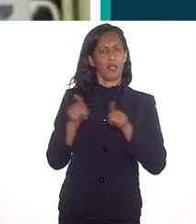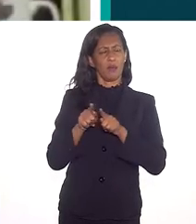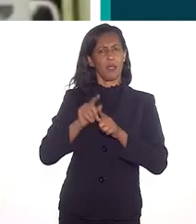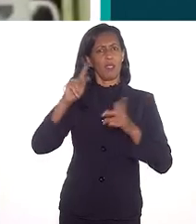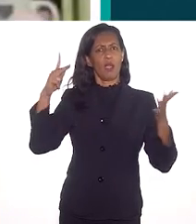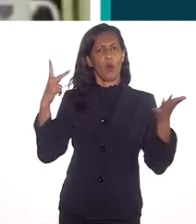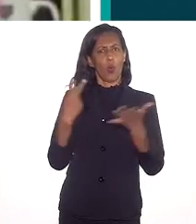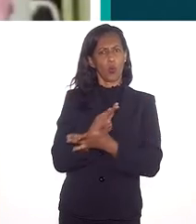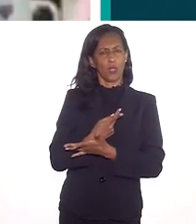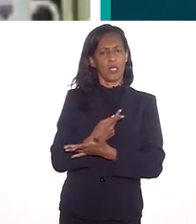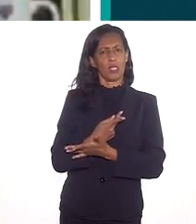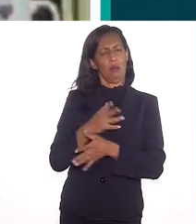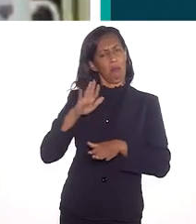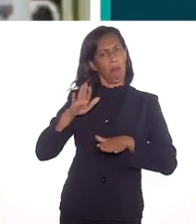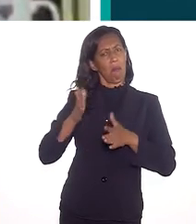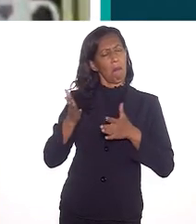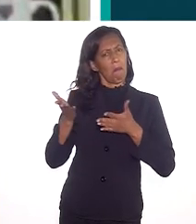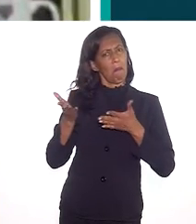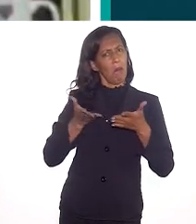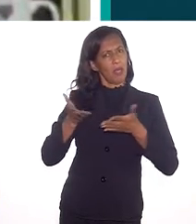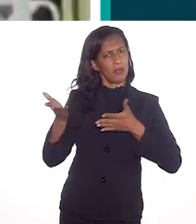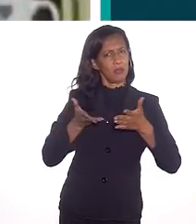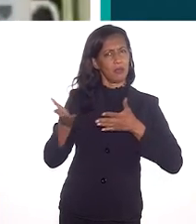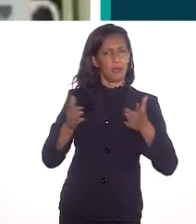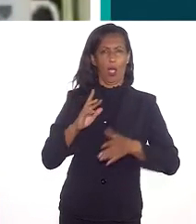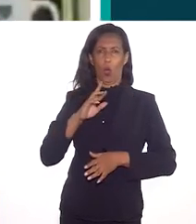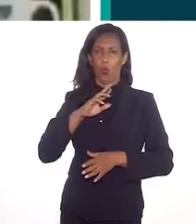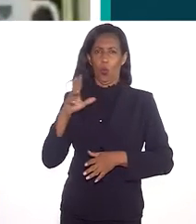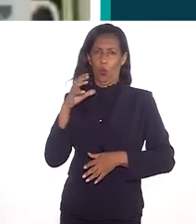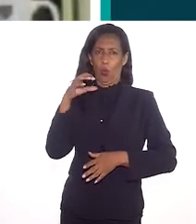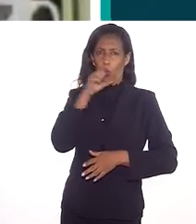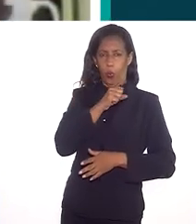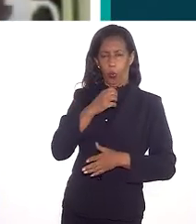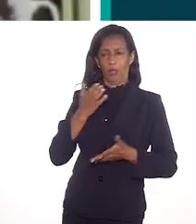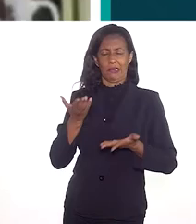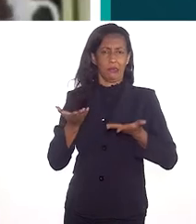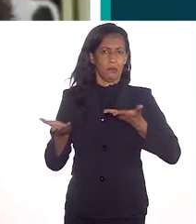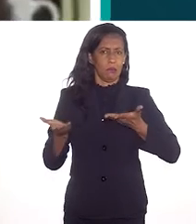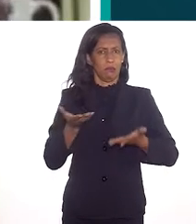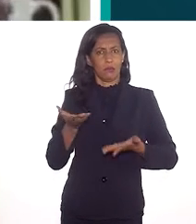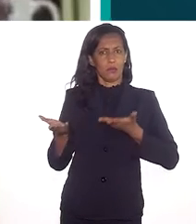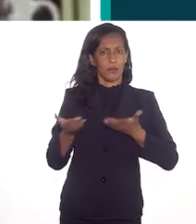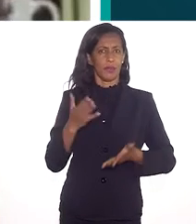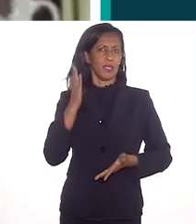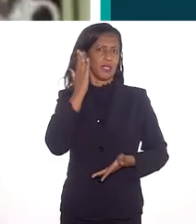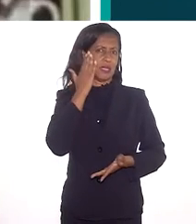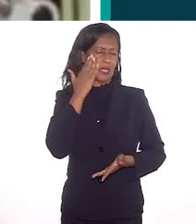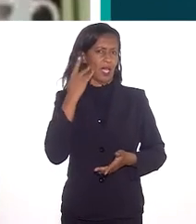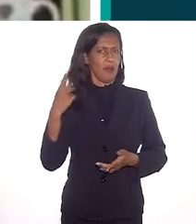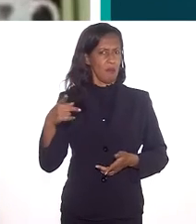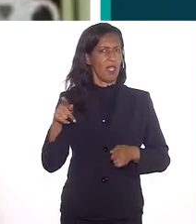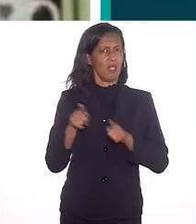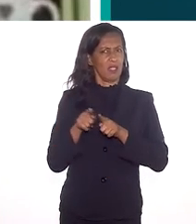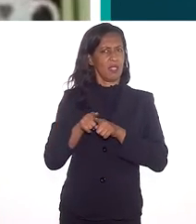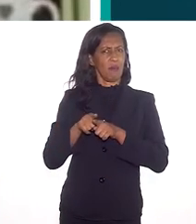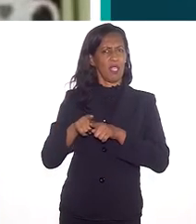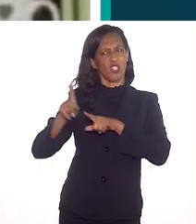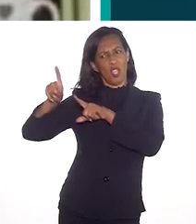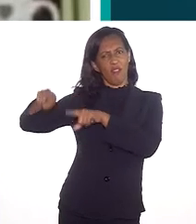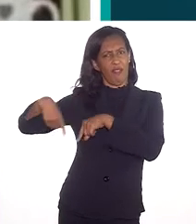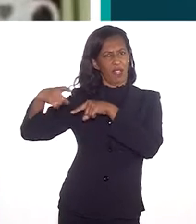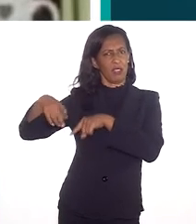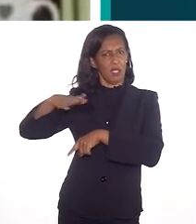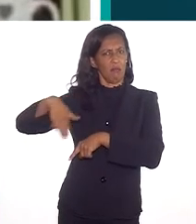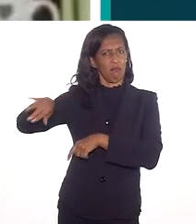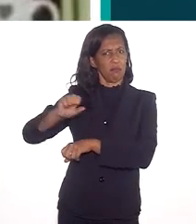defendendo também que aconteça de forma muito parcial, não tem que ser de uma hora para outra, e a gente sabe que também era proprietário de